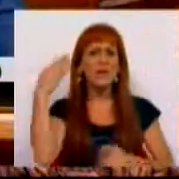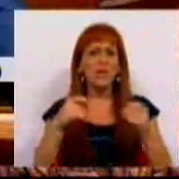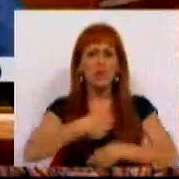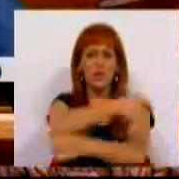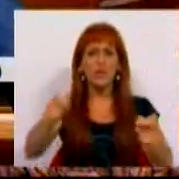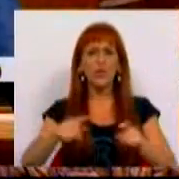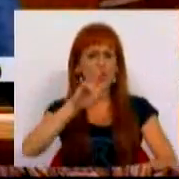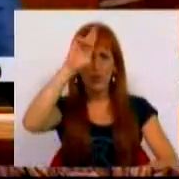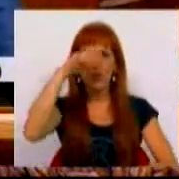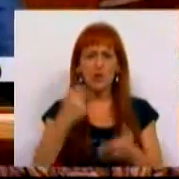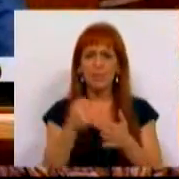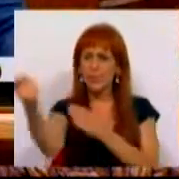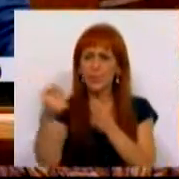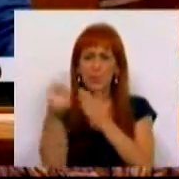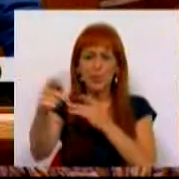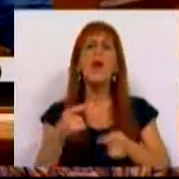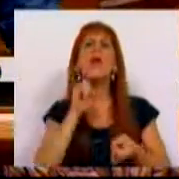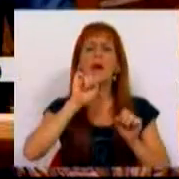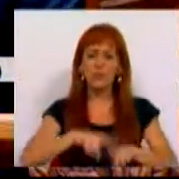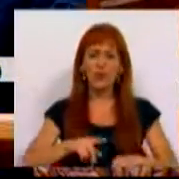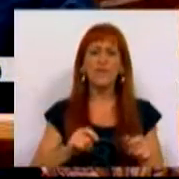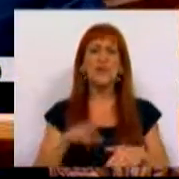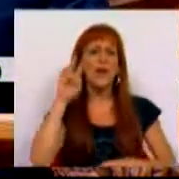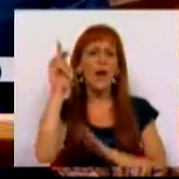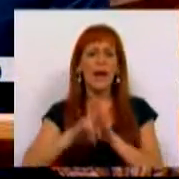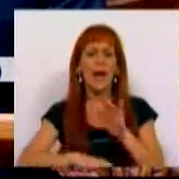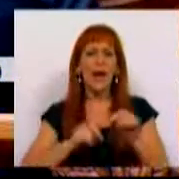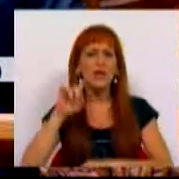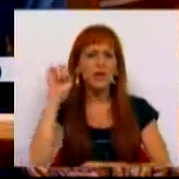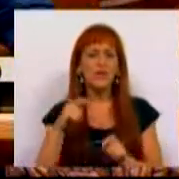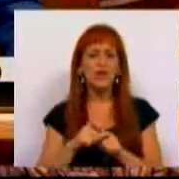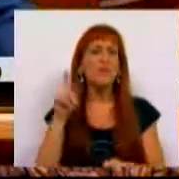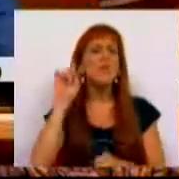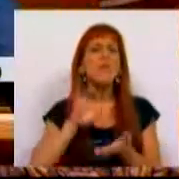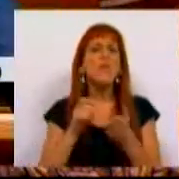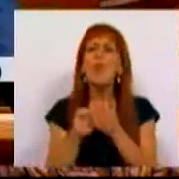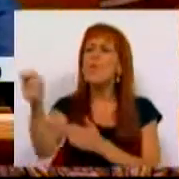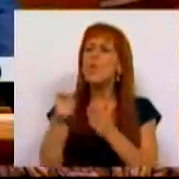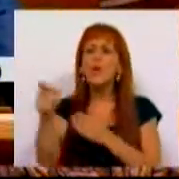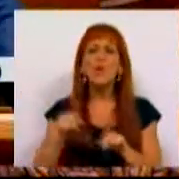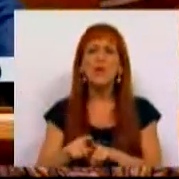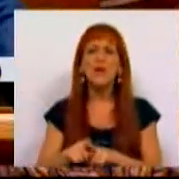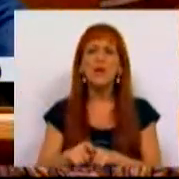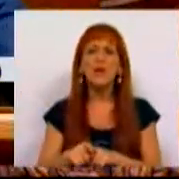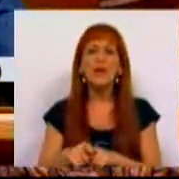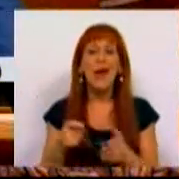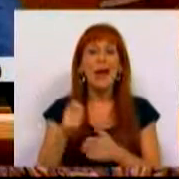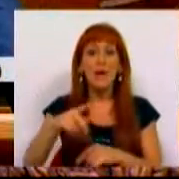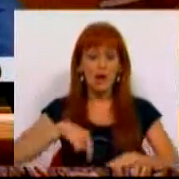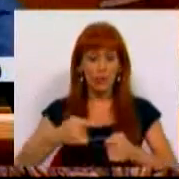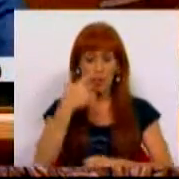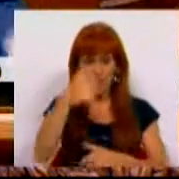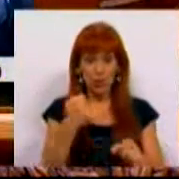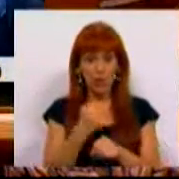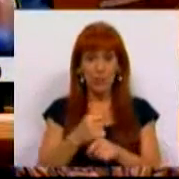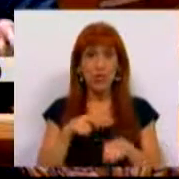repartição do esforço contributivo. É possível também rever as regras para determinação dos montantes de contribuições a pagar pelos próprios